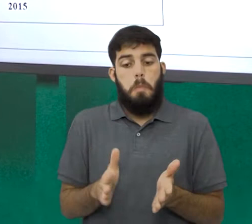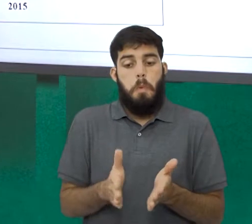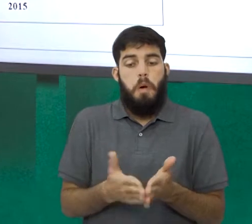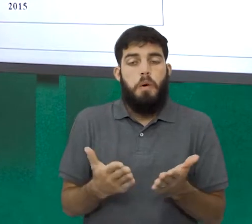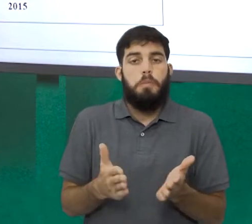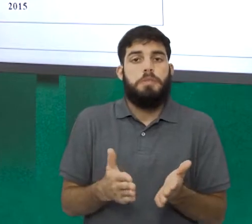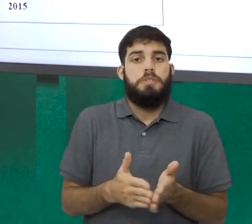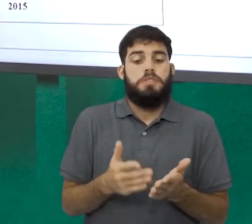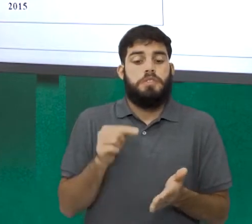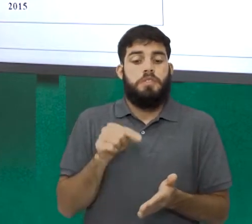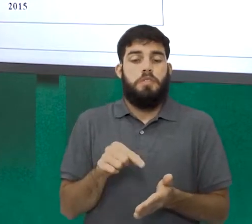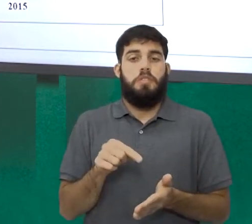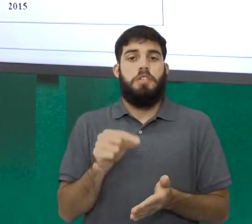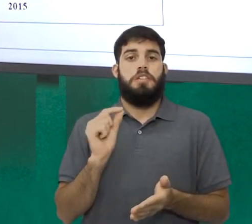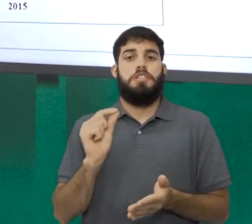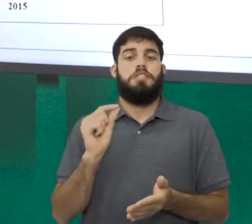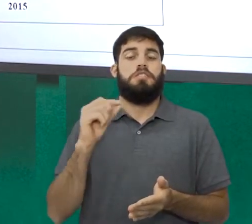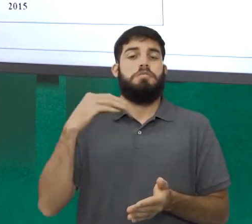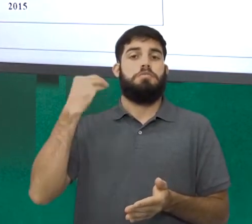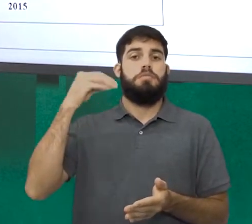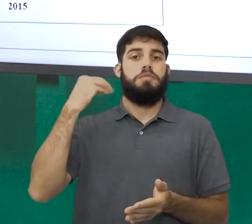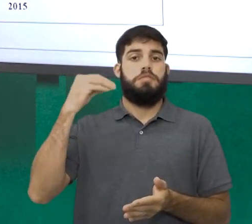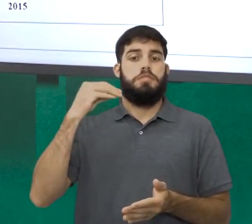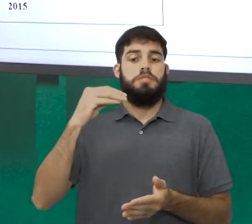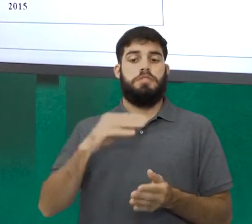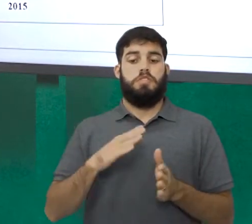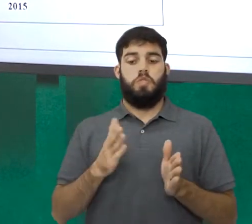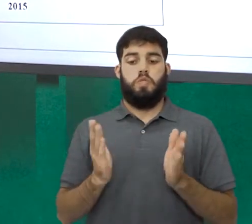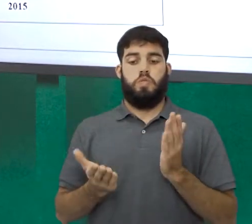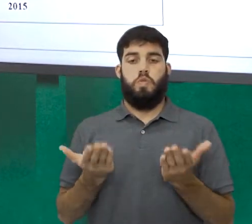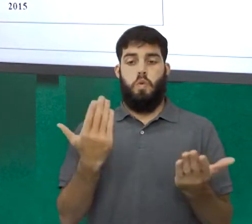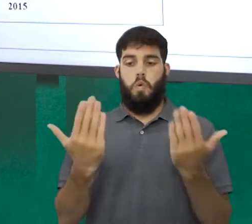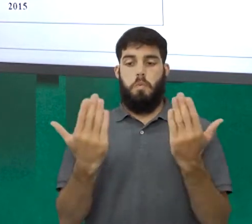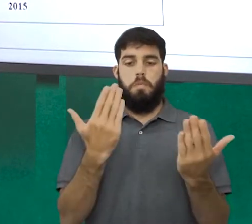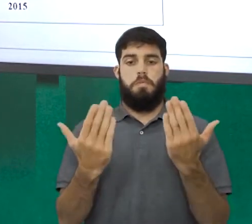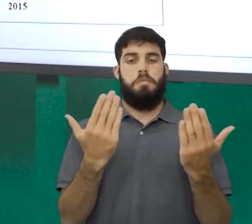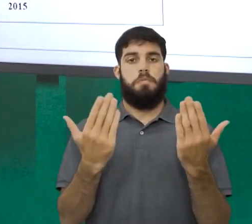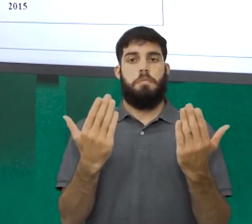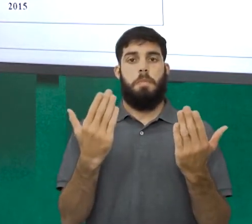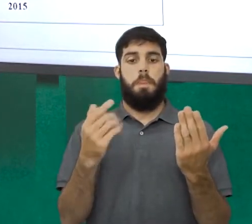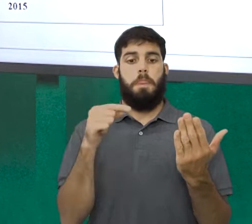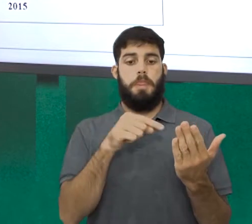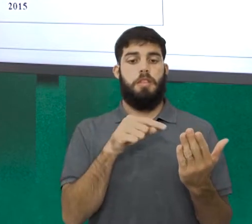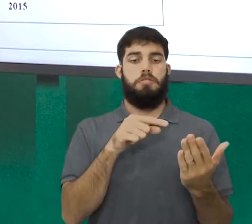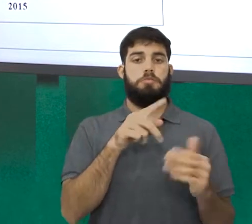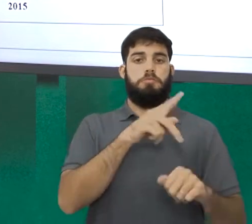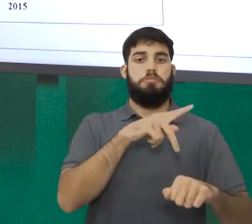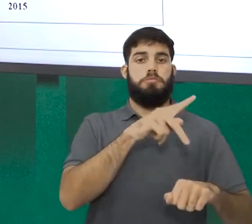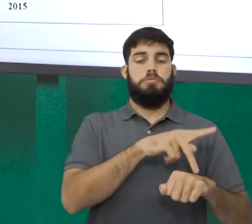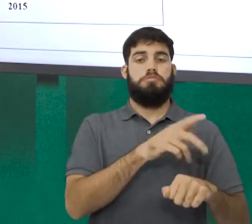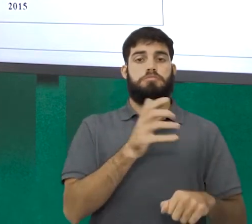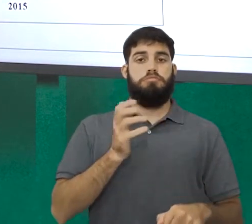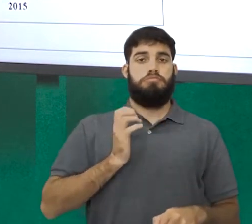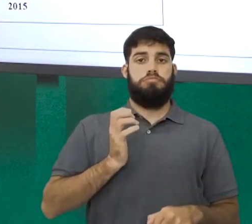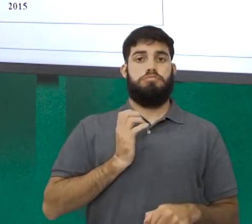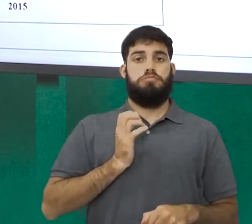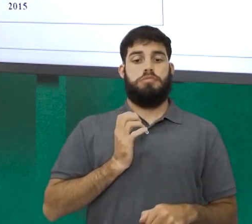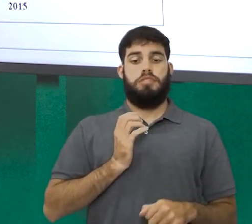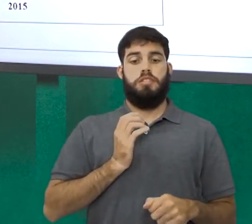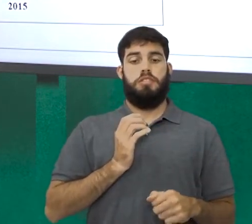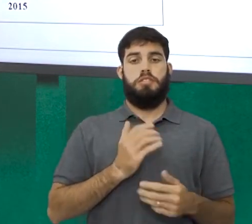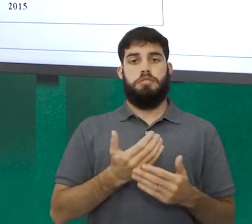urbanização dos países que nós chamamos de desenvolvidos, os países ricos, ela é anterior.